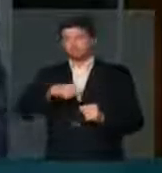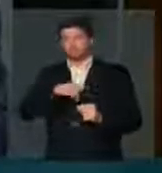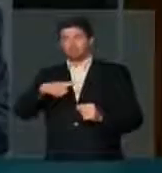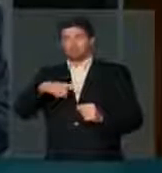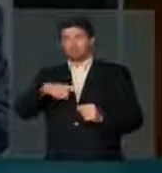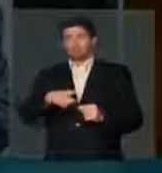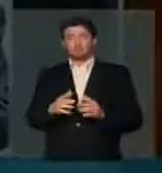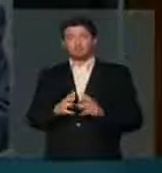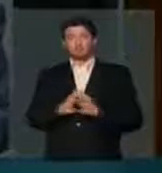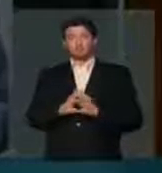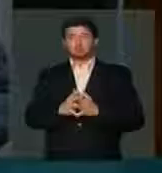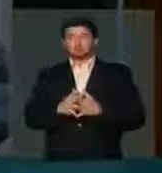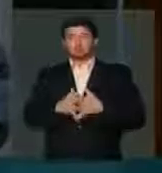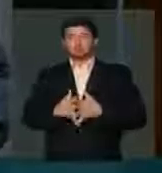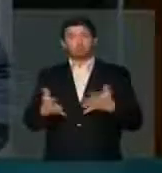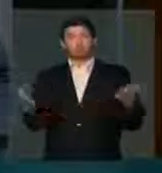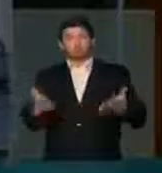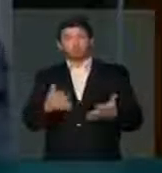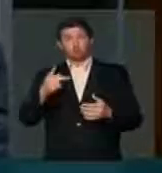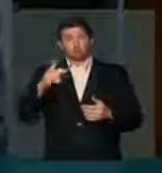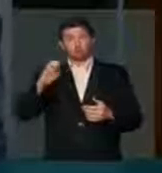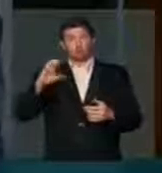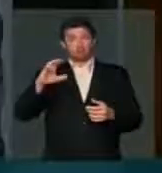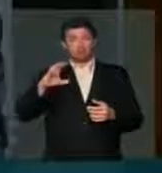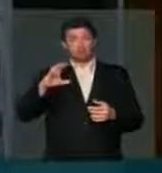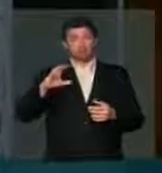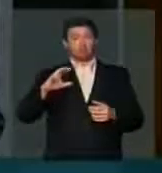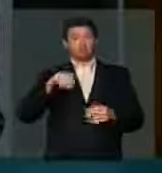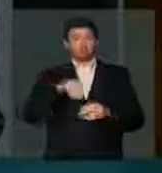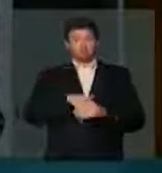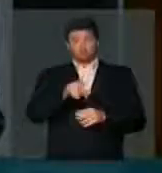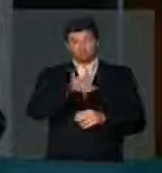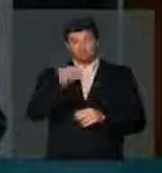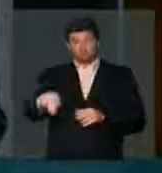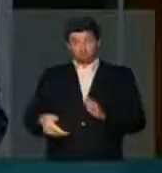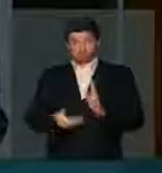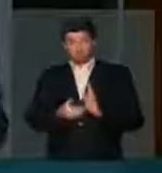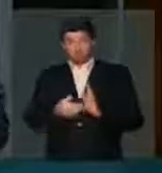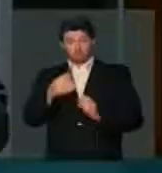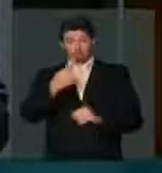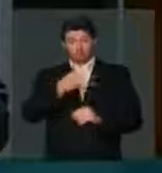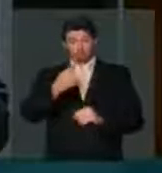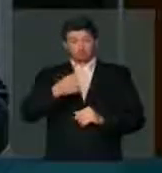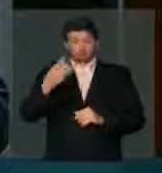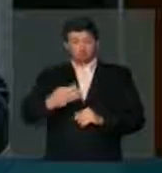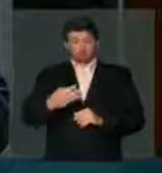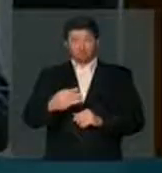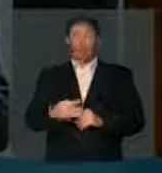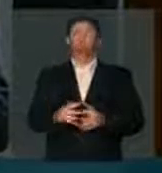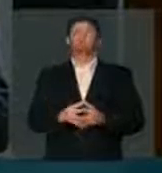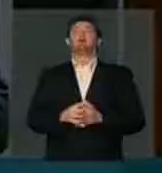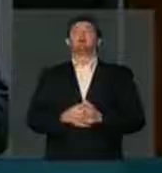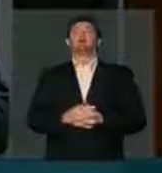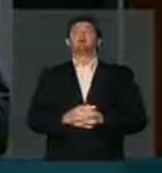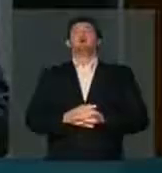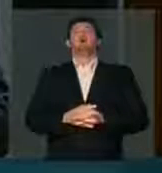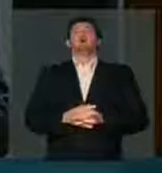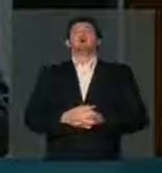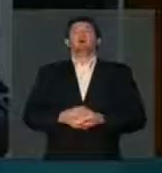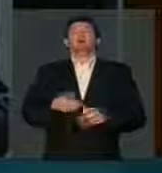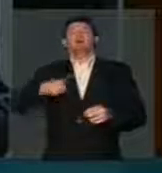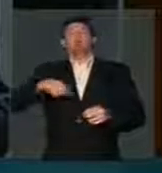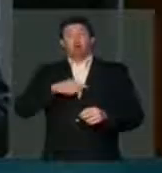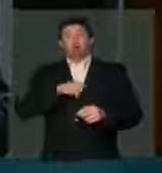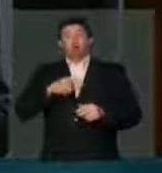hoje a PEC, para ser votada nessa casa, a 443. Nós estamos